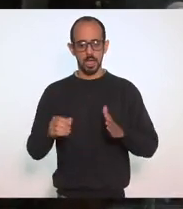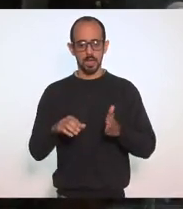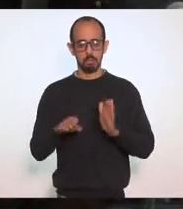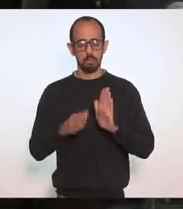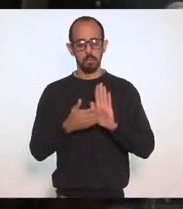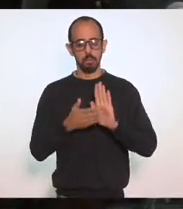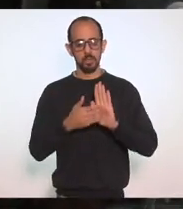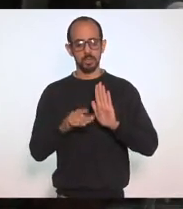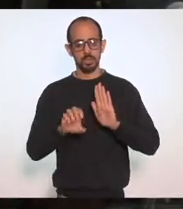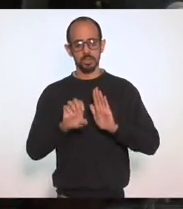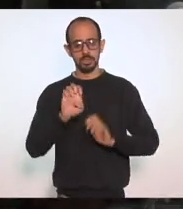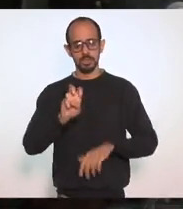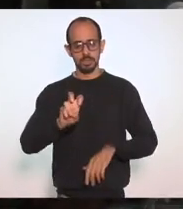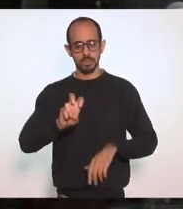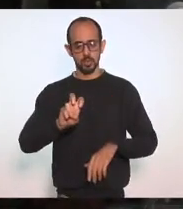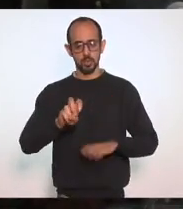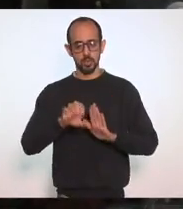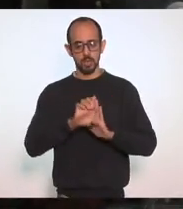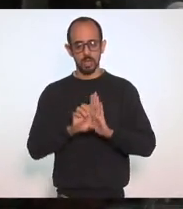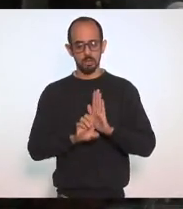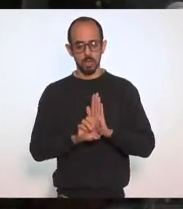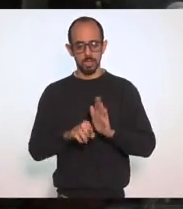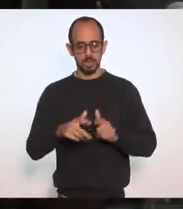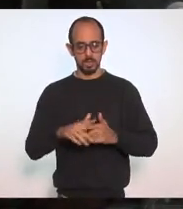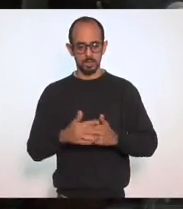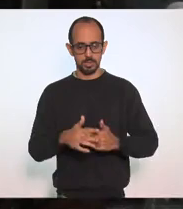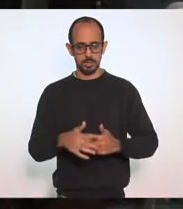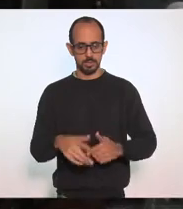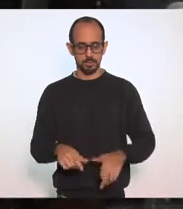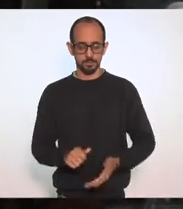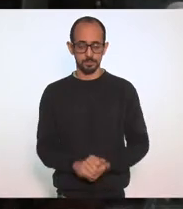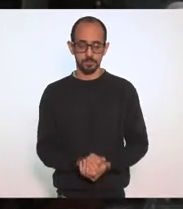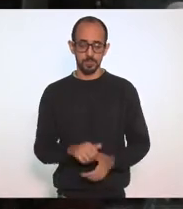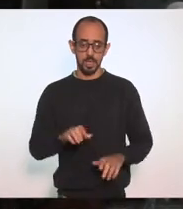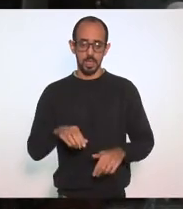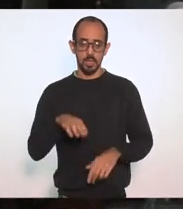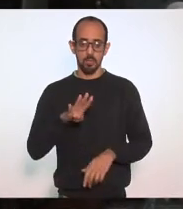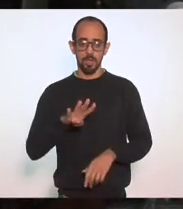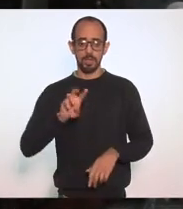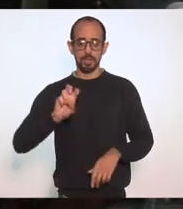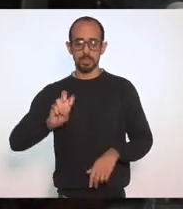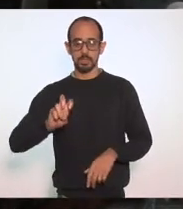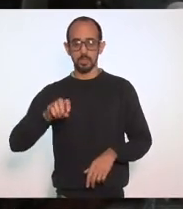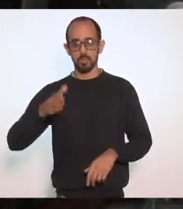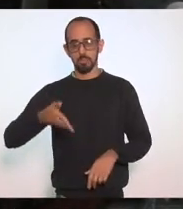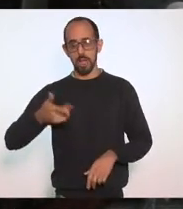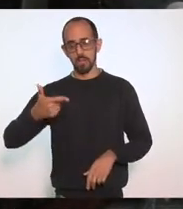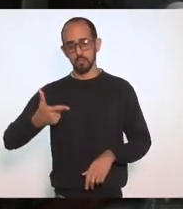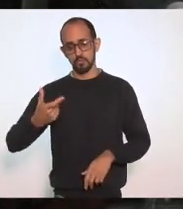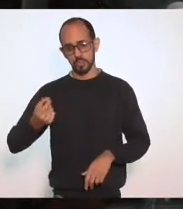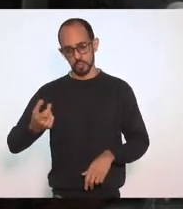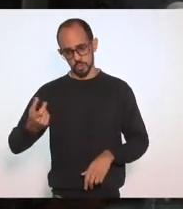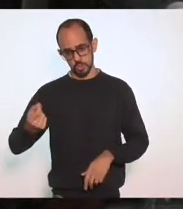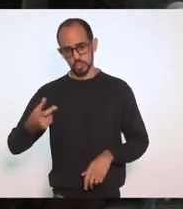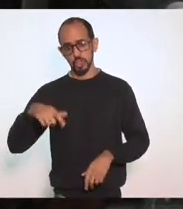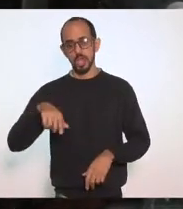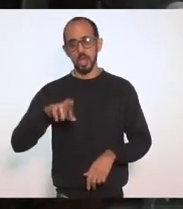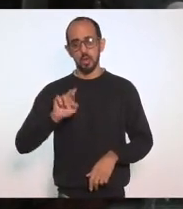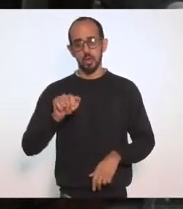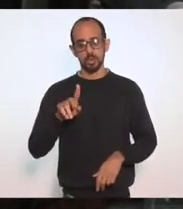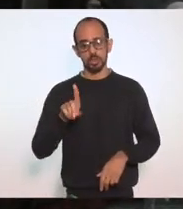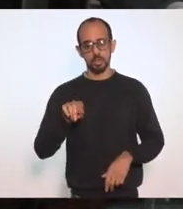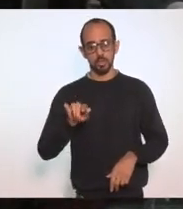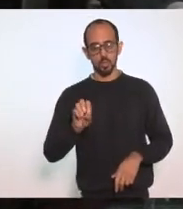Cinco emendas Retorno às comissões Projeto de lei 2845 De 20 De autoria Deputado Rodrigo Amorim Dispõe sobre A